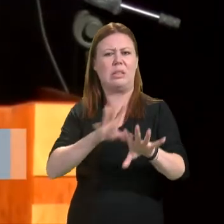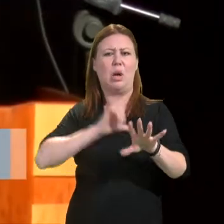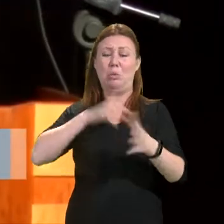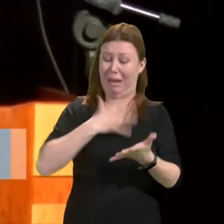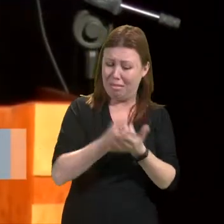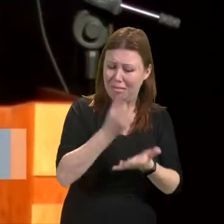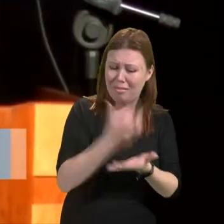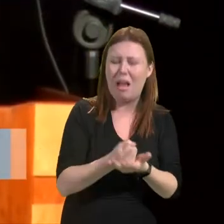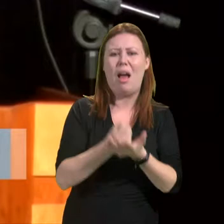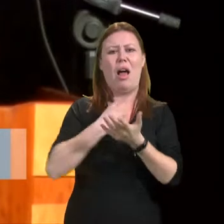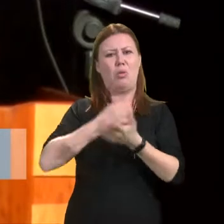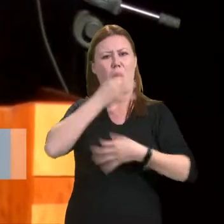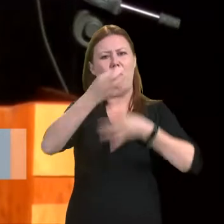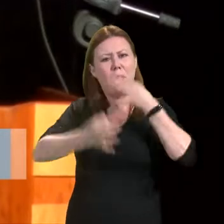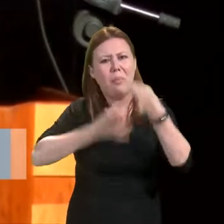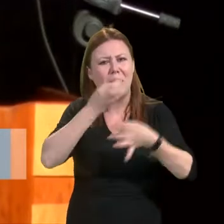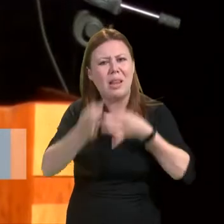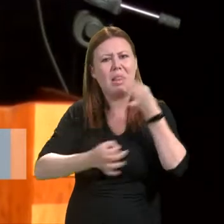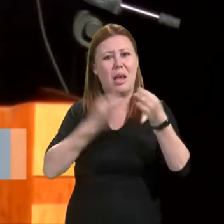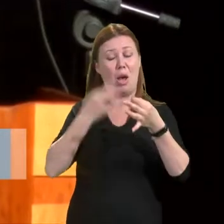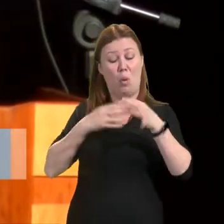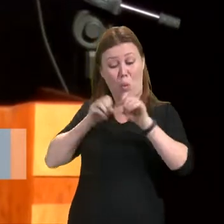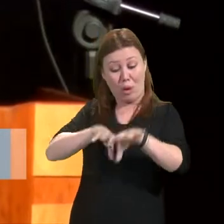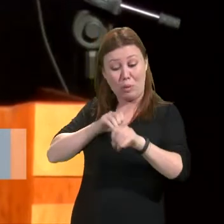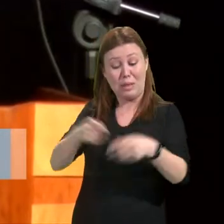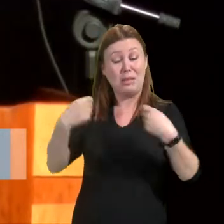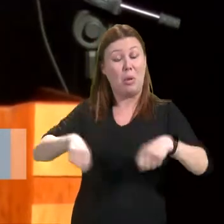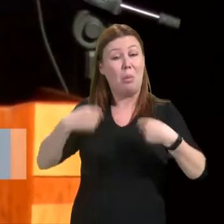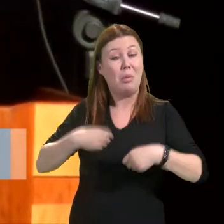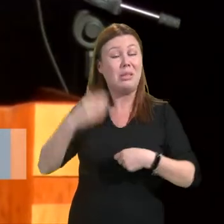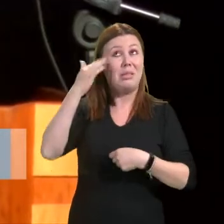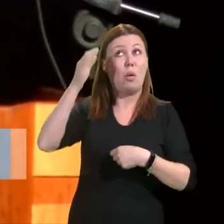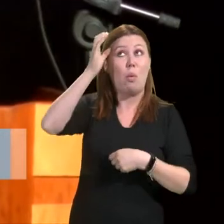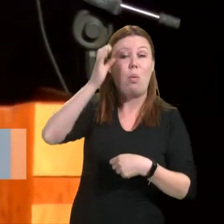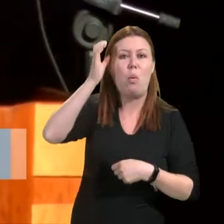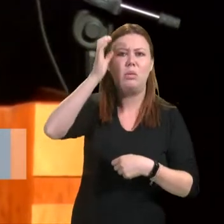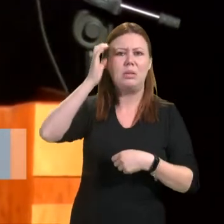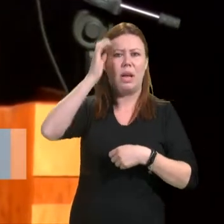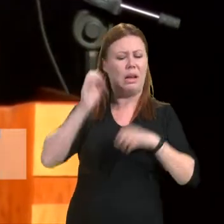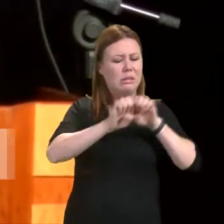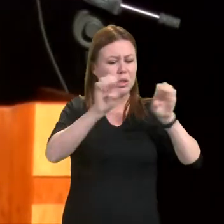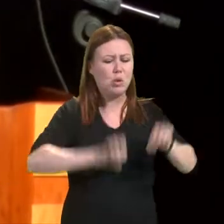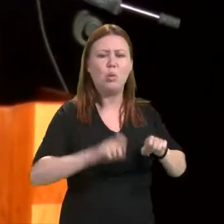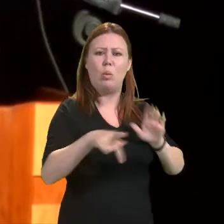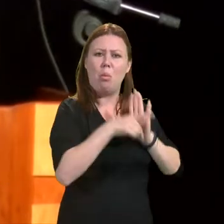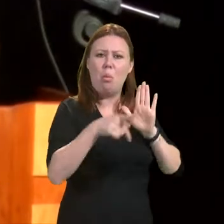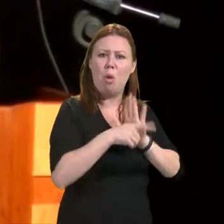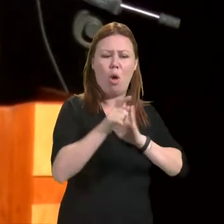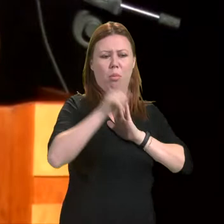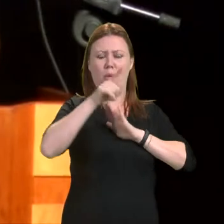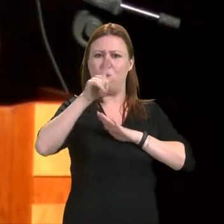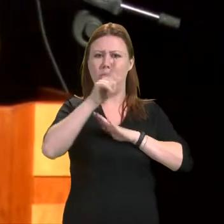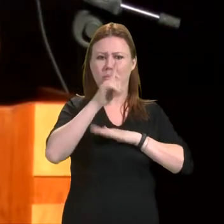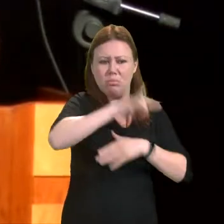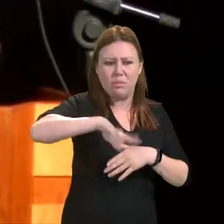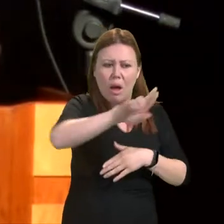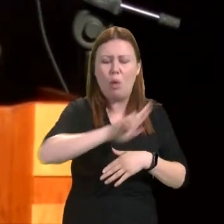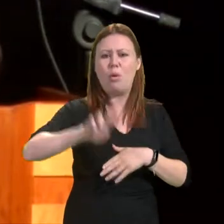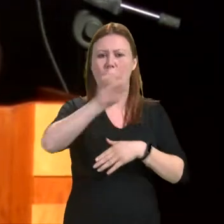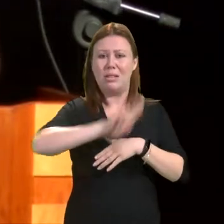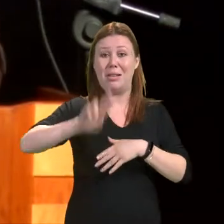uma educação que tenha consciência das estruturas da sociedade, a gente sabe que esse ataque vem ao